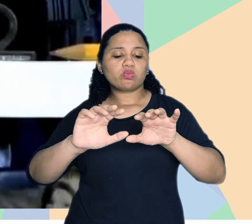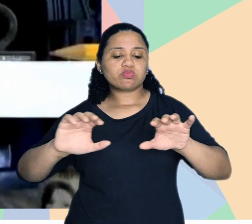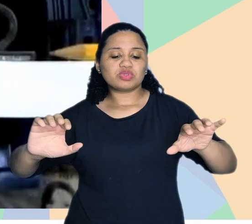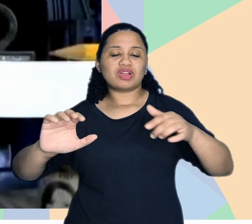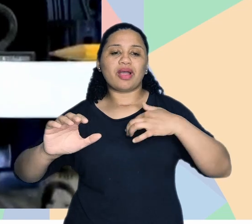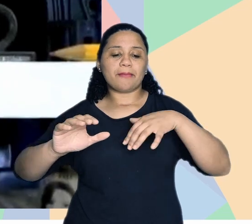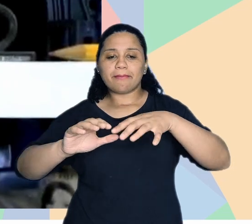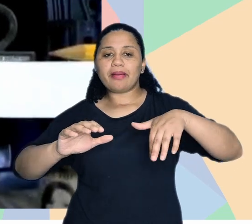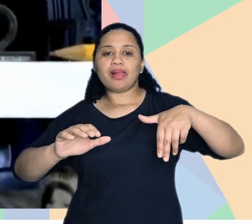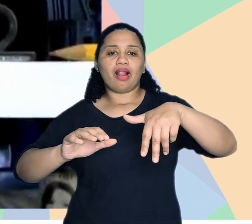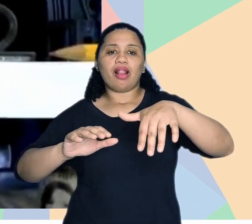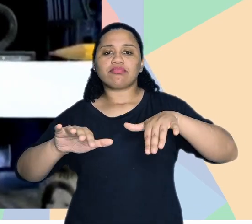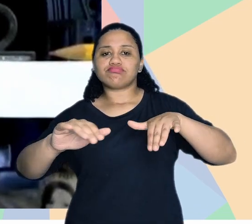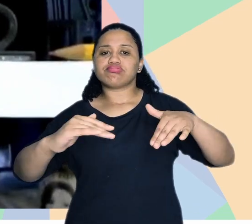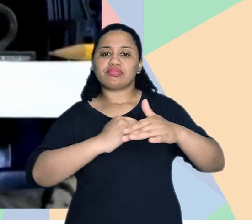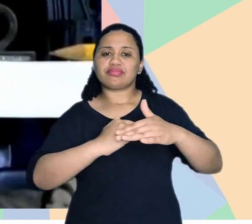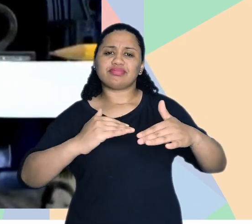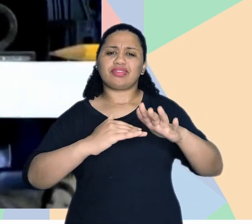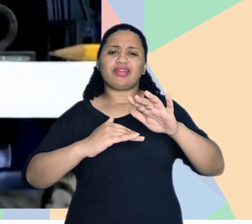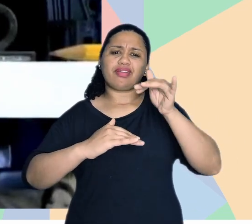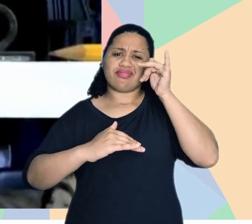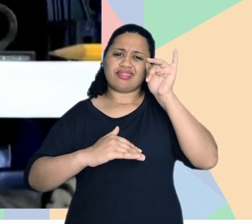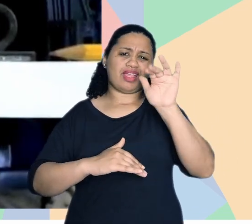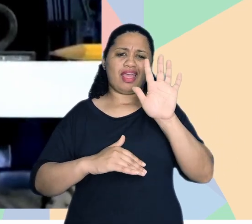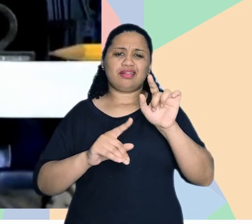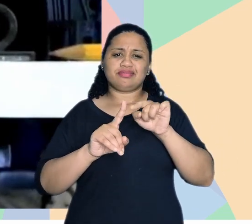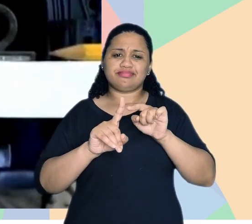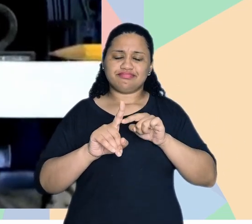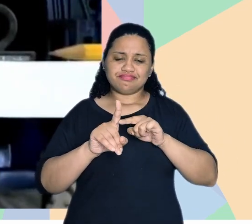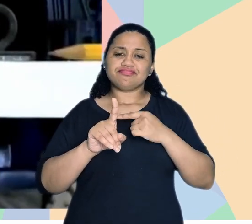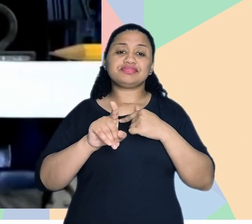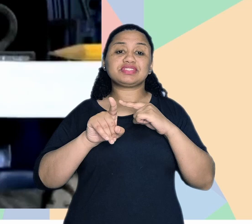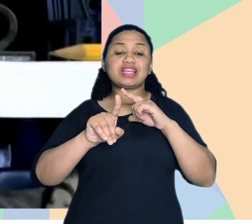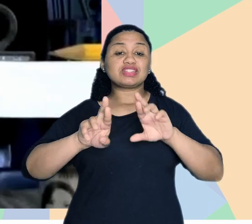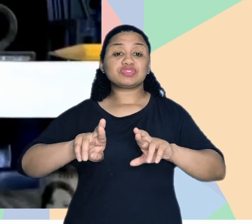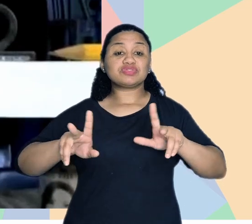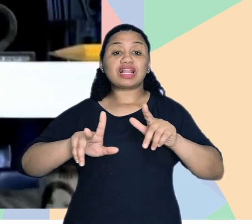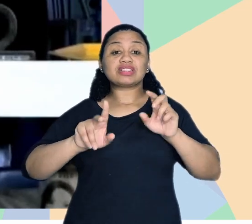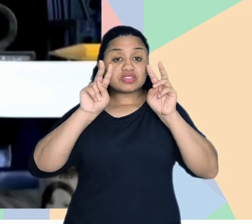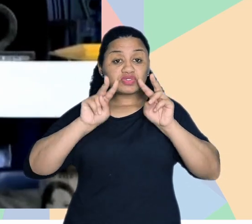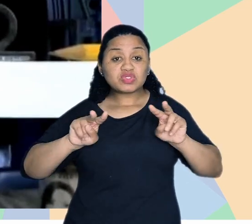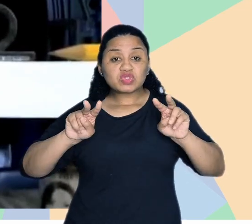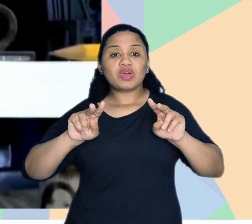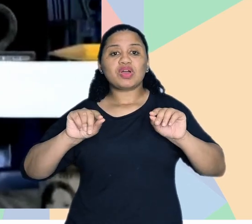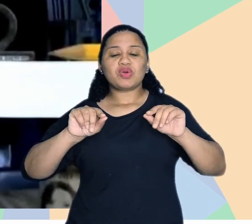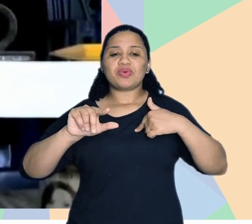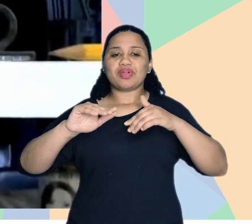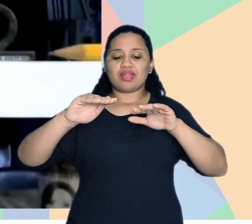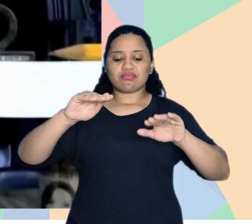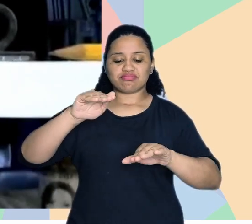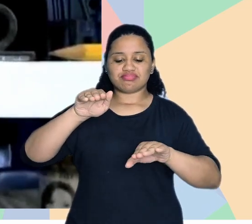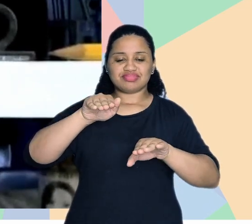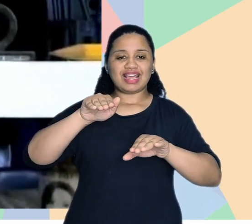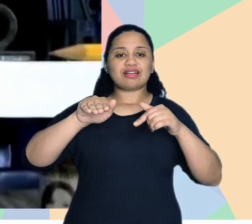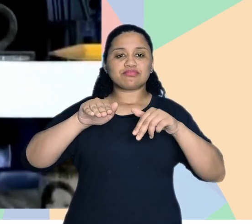que fica no meio da circulação, né? Evitar esse tipo de layout, né? Ter contraste visual na borda de